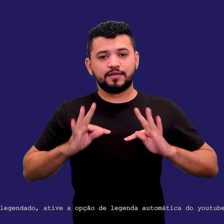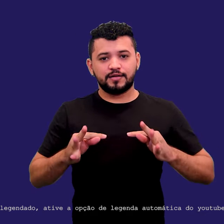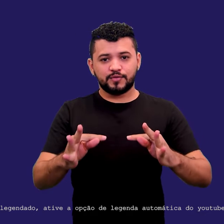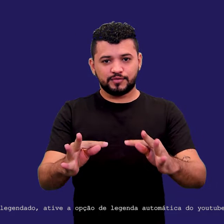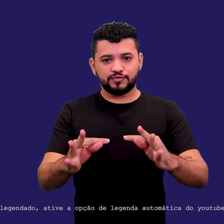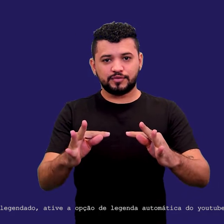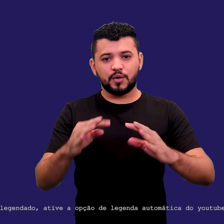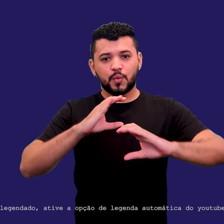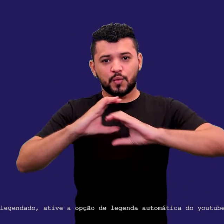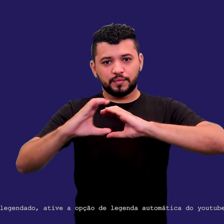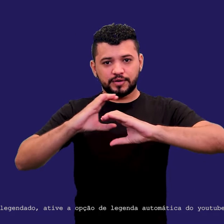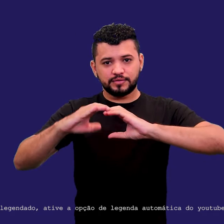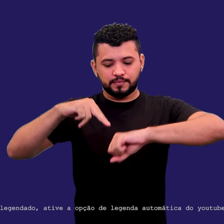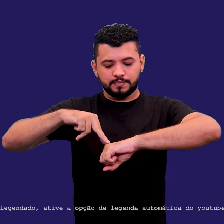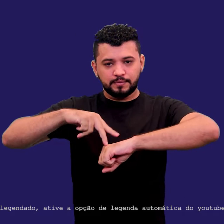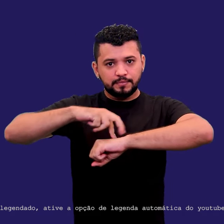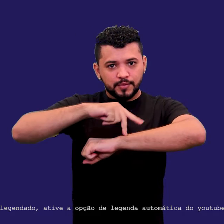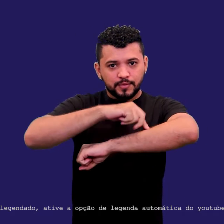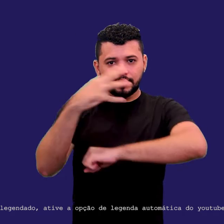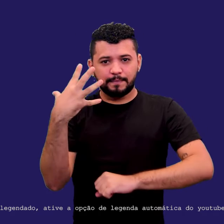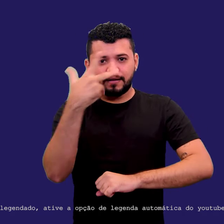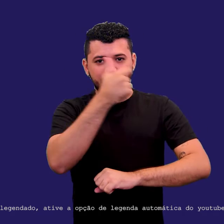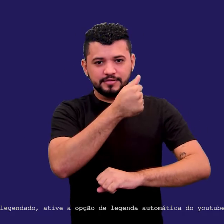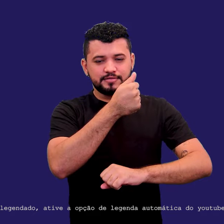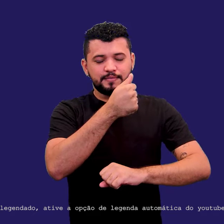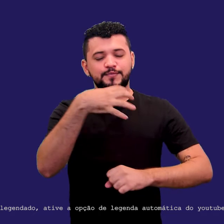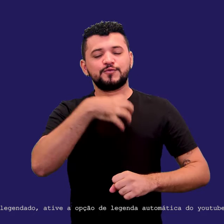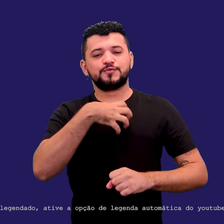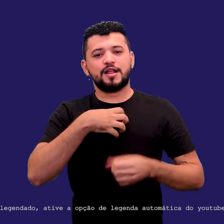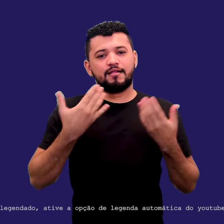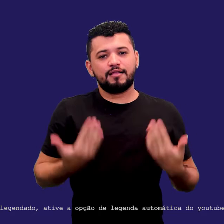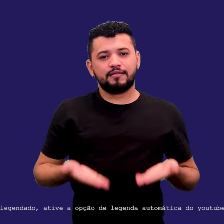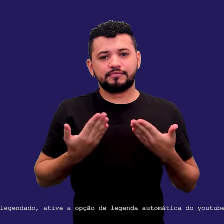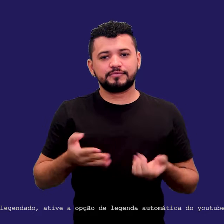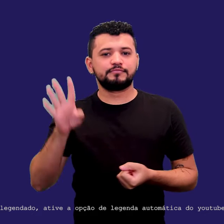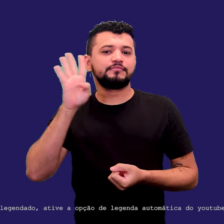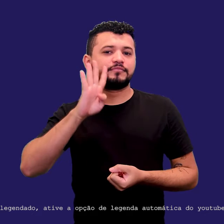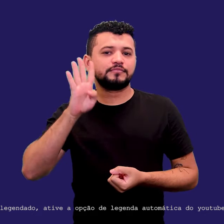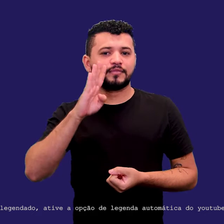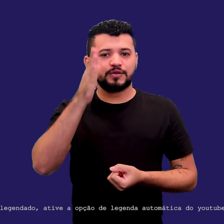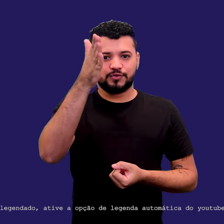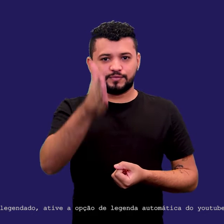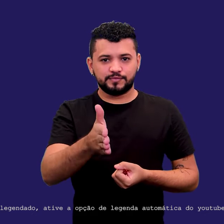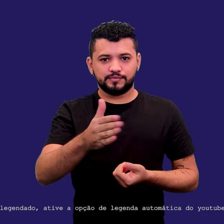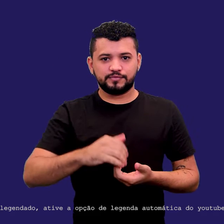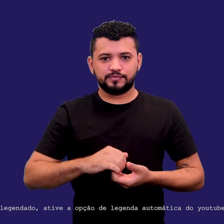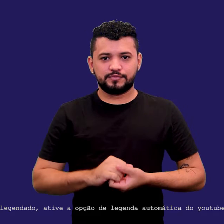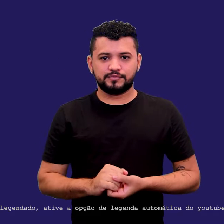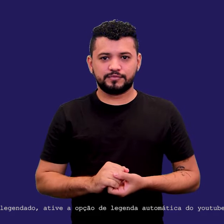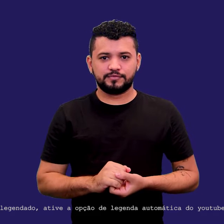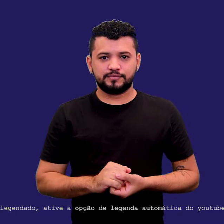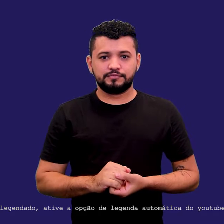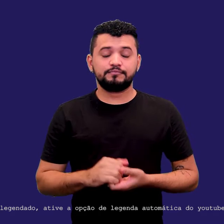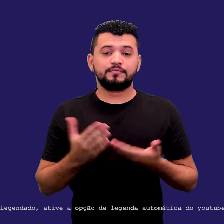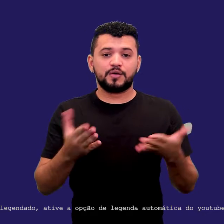tecnologia, comunicação, moda e beleza. Sempre de forma leve, descontraída e direta.